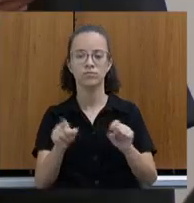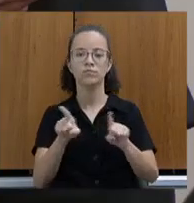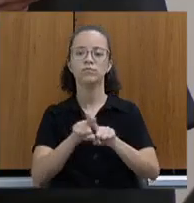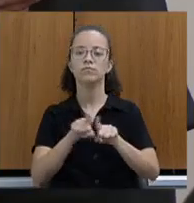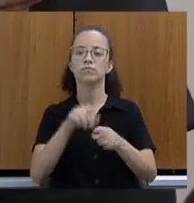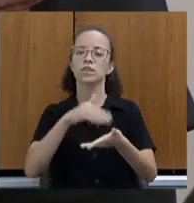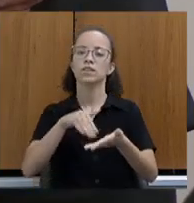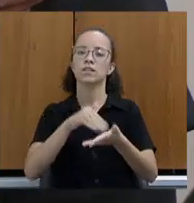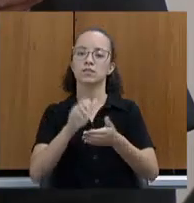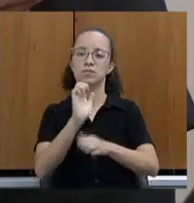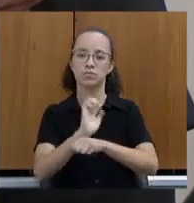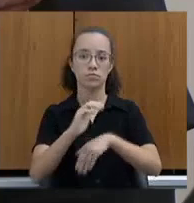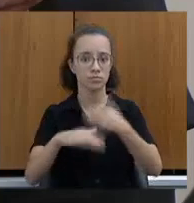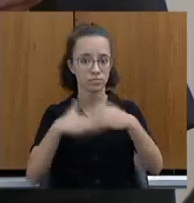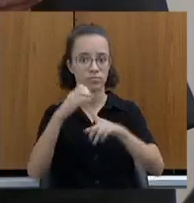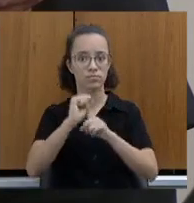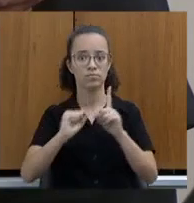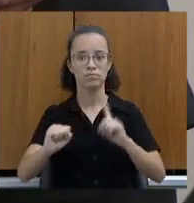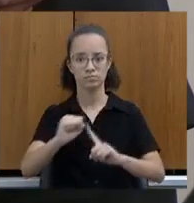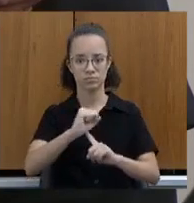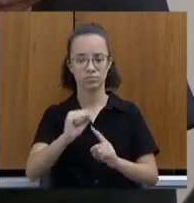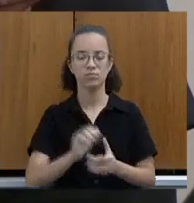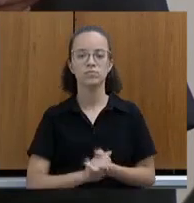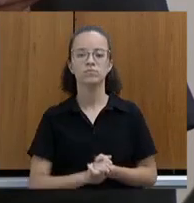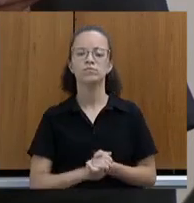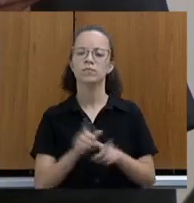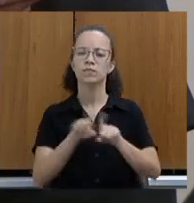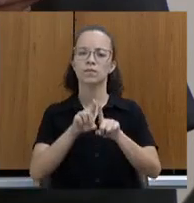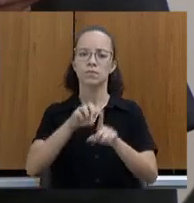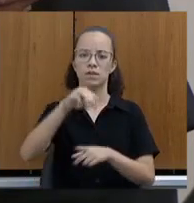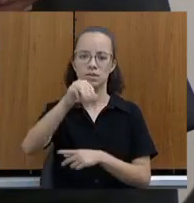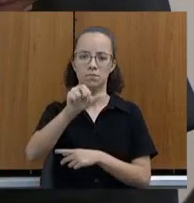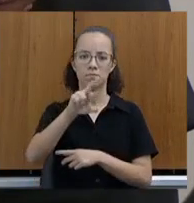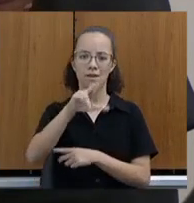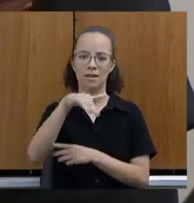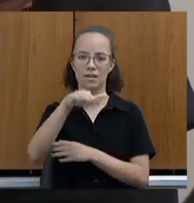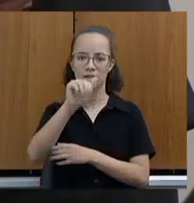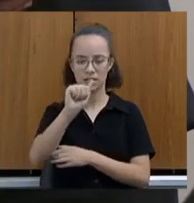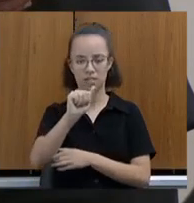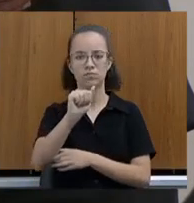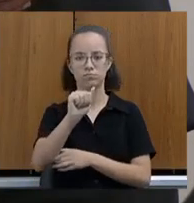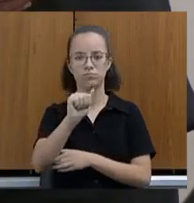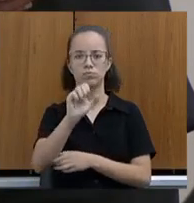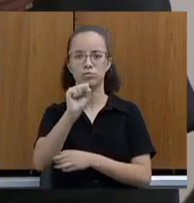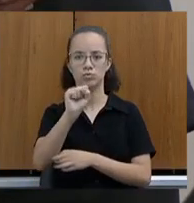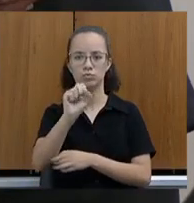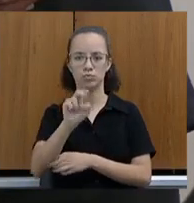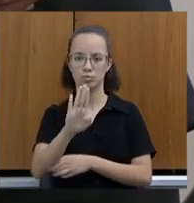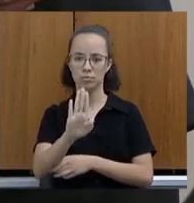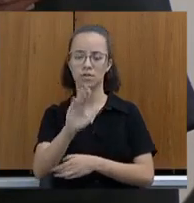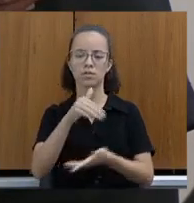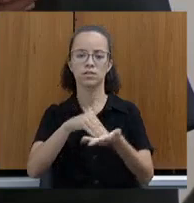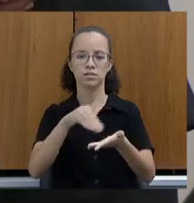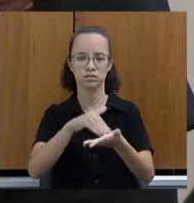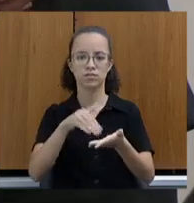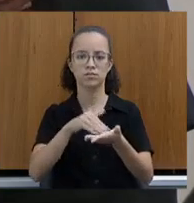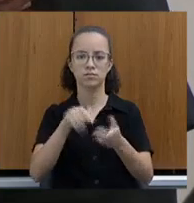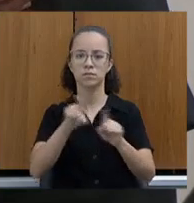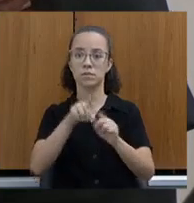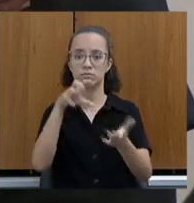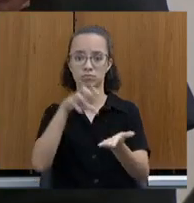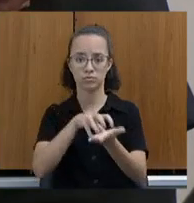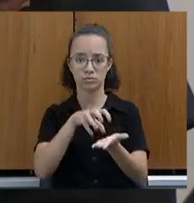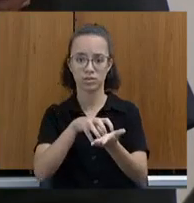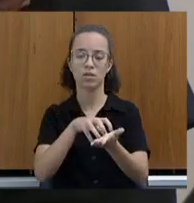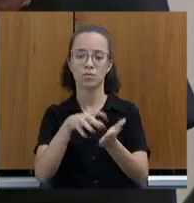Secretaria de Estado de Desenvolvimento Social, Mariana de Rezende Franco, subsecretária da subsecretaria da